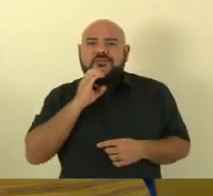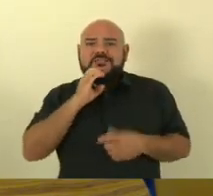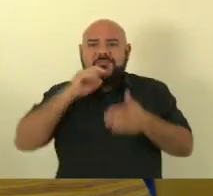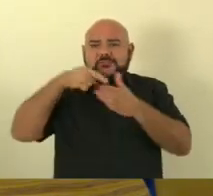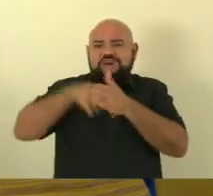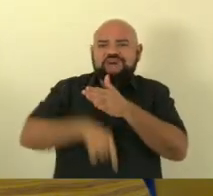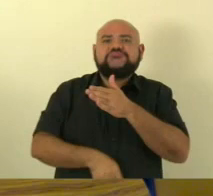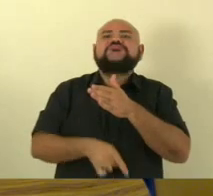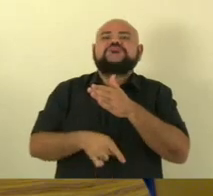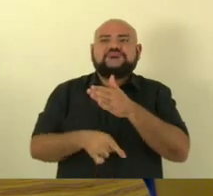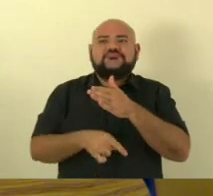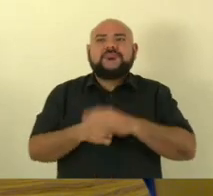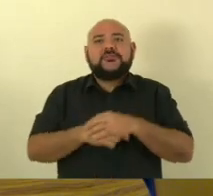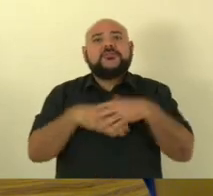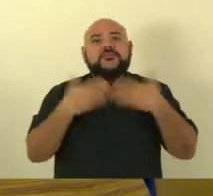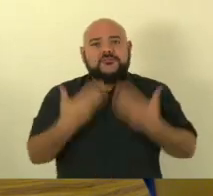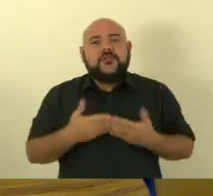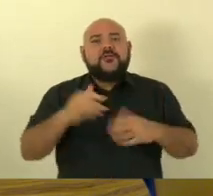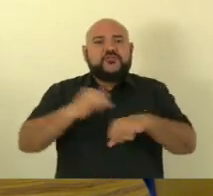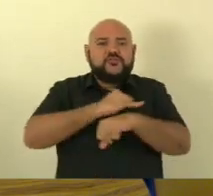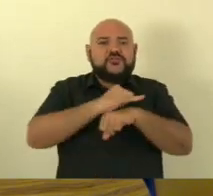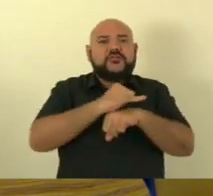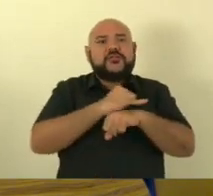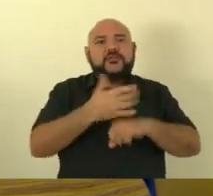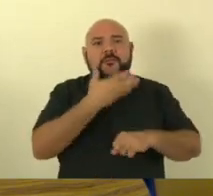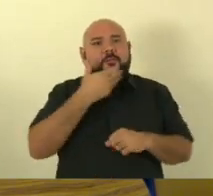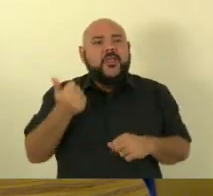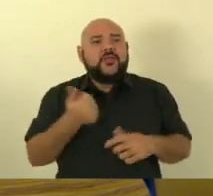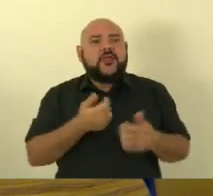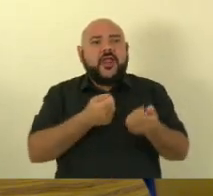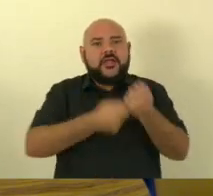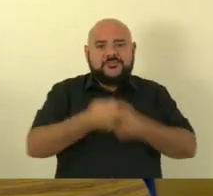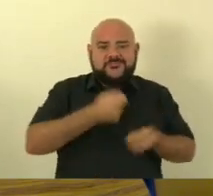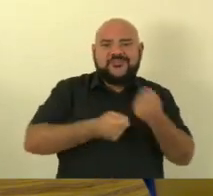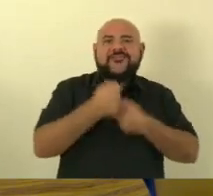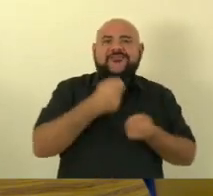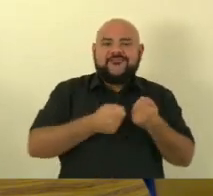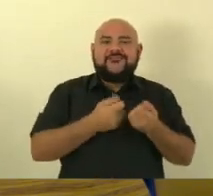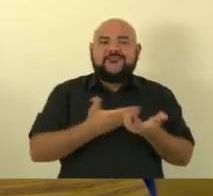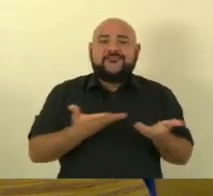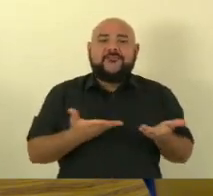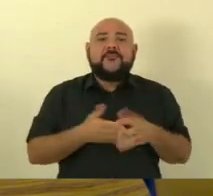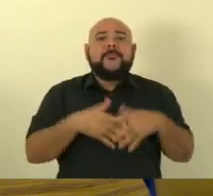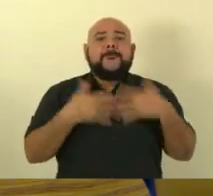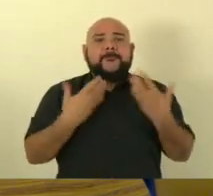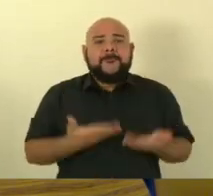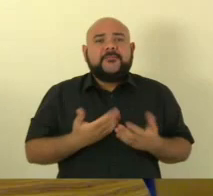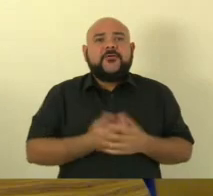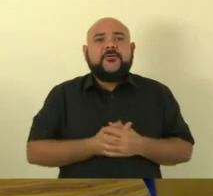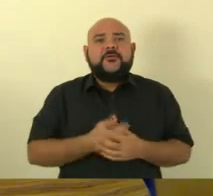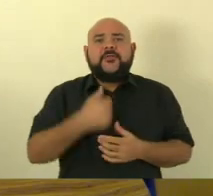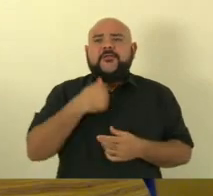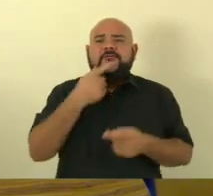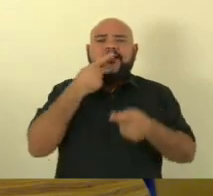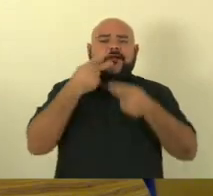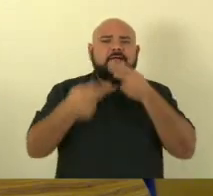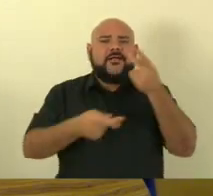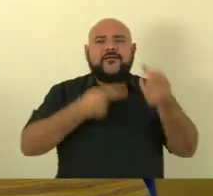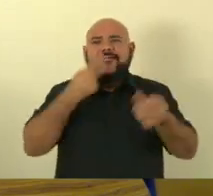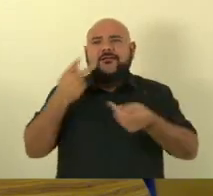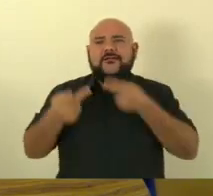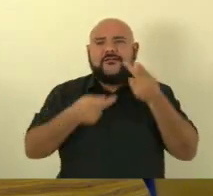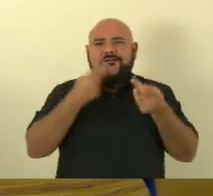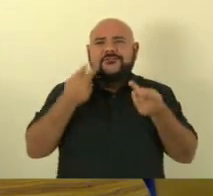isso só vai melhorar a administração do próprio governador então não adianta aqui falar muito o que